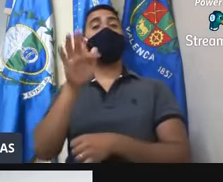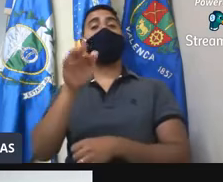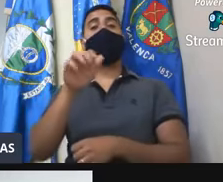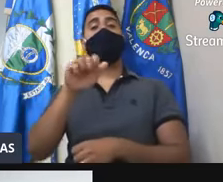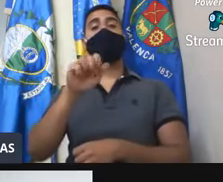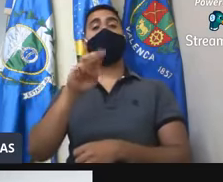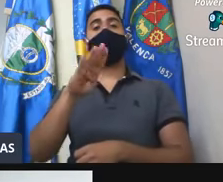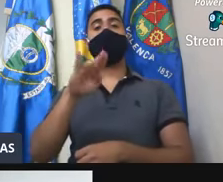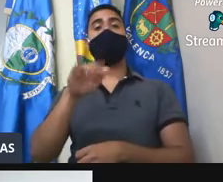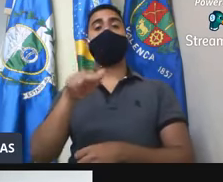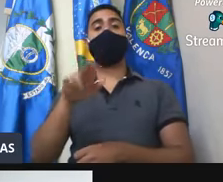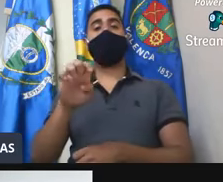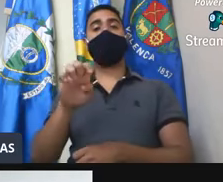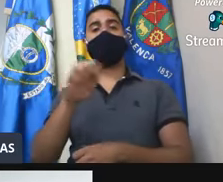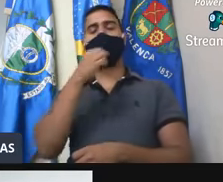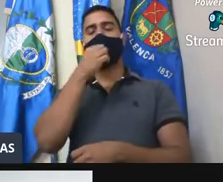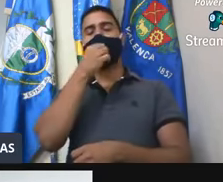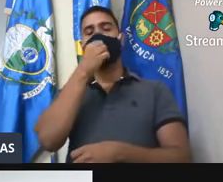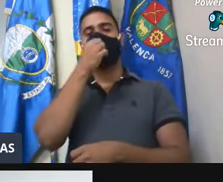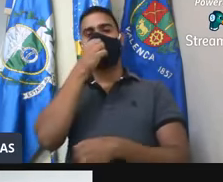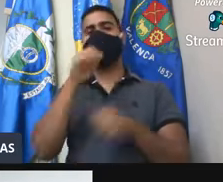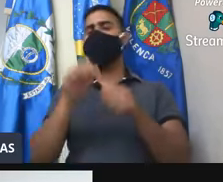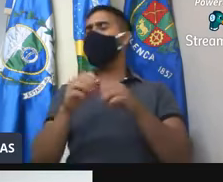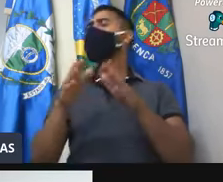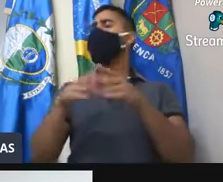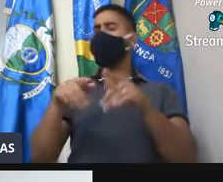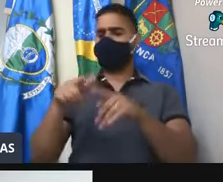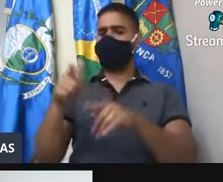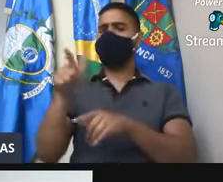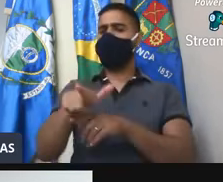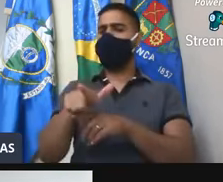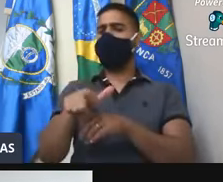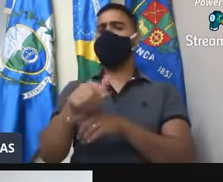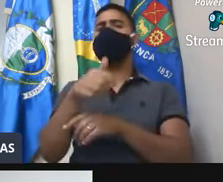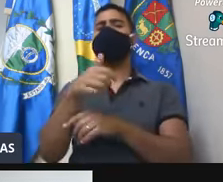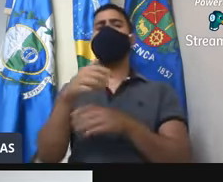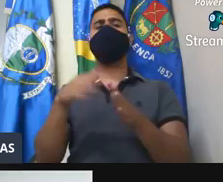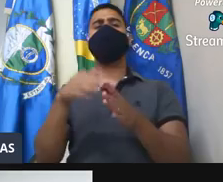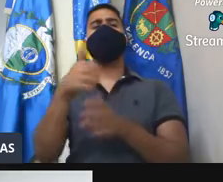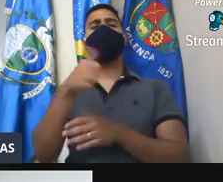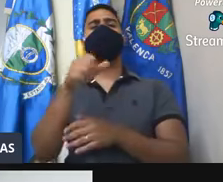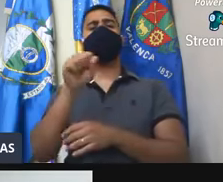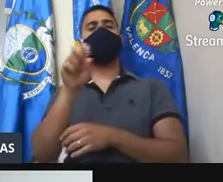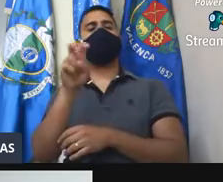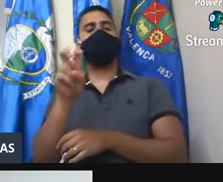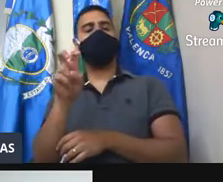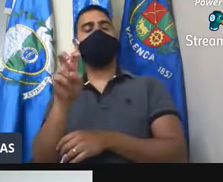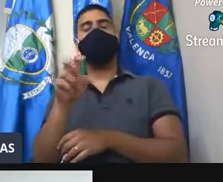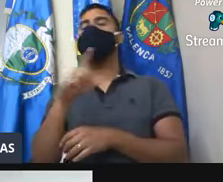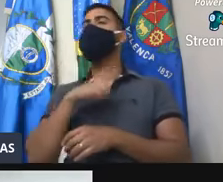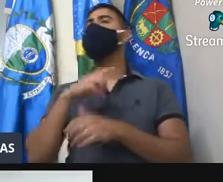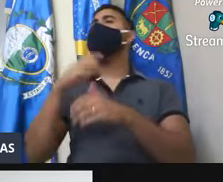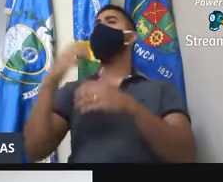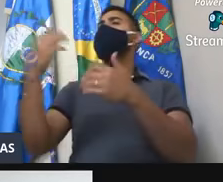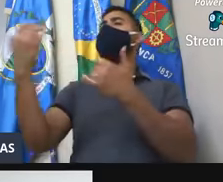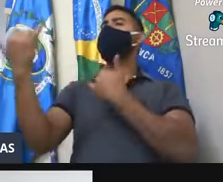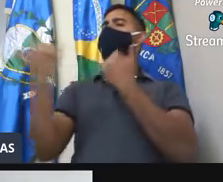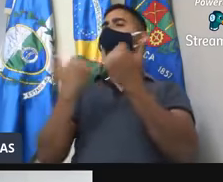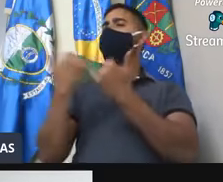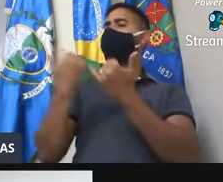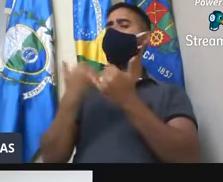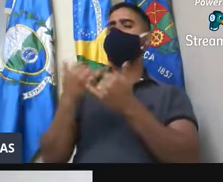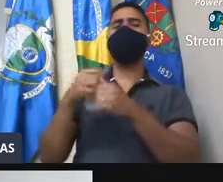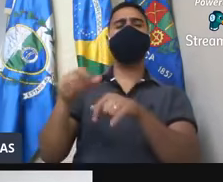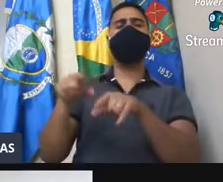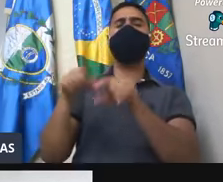Vasconcelos, ela reitera o requerimento 185 de 19, para que informe, qual a conclusão do processo